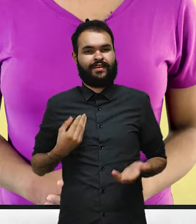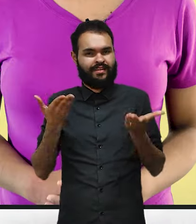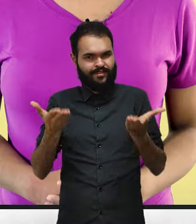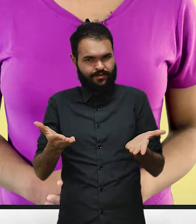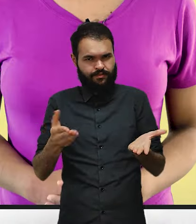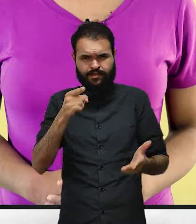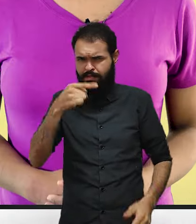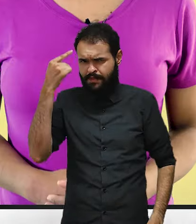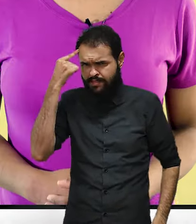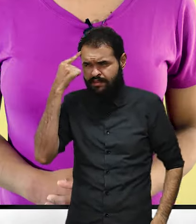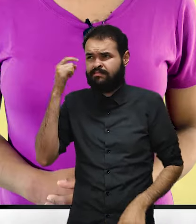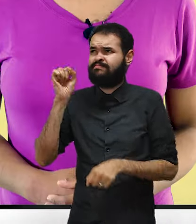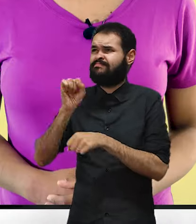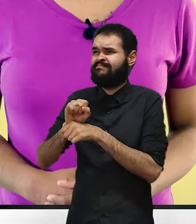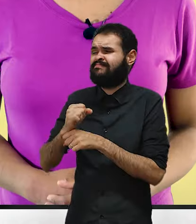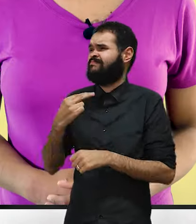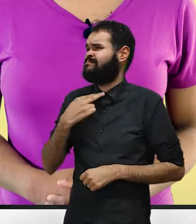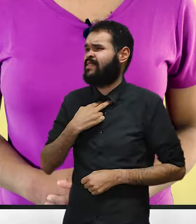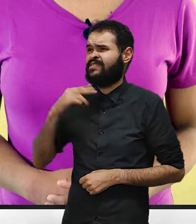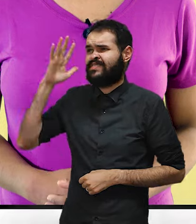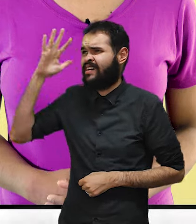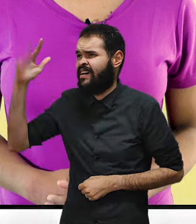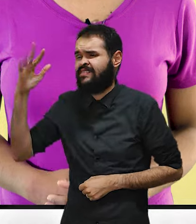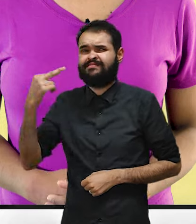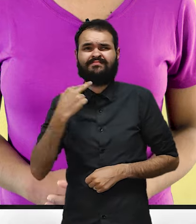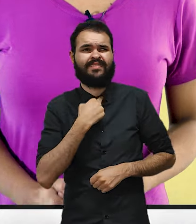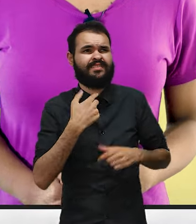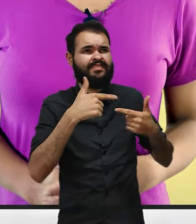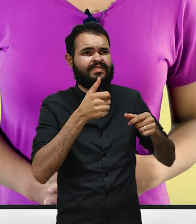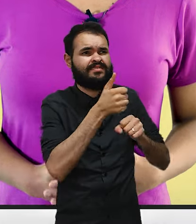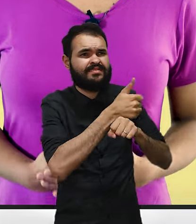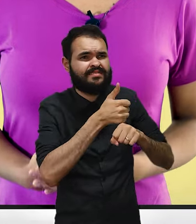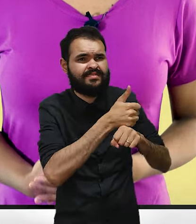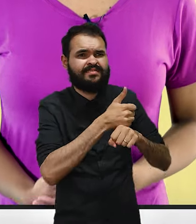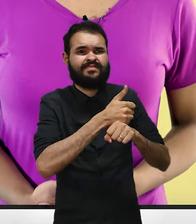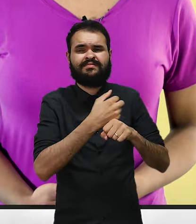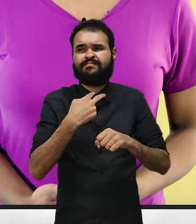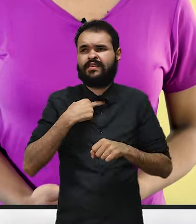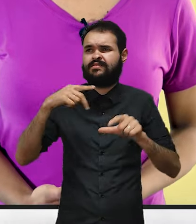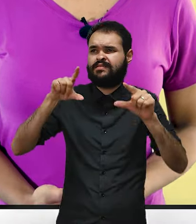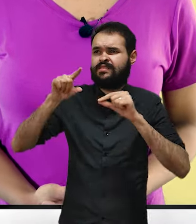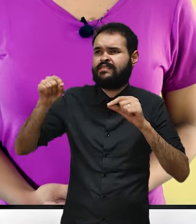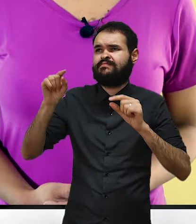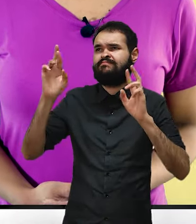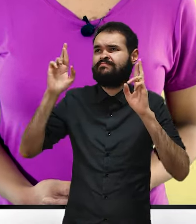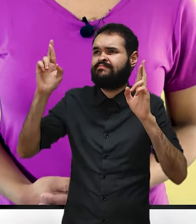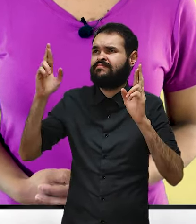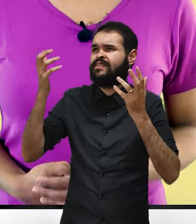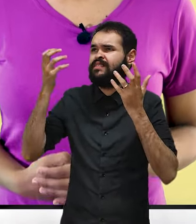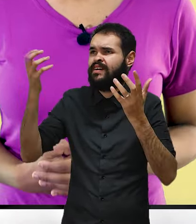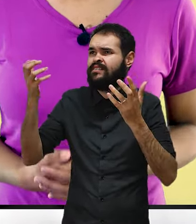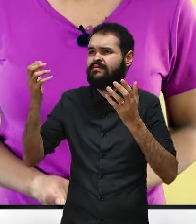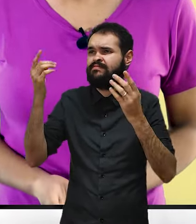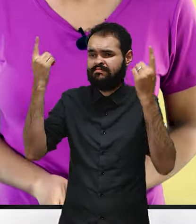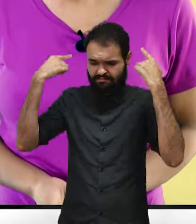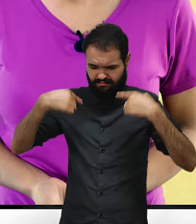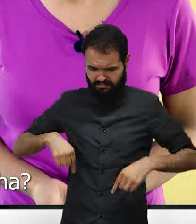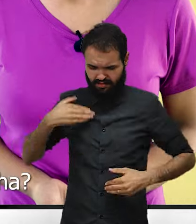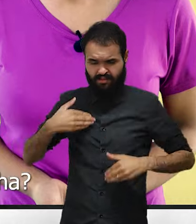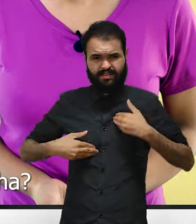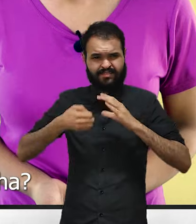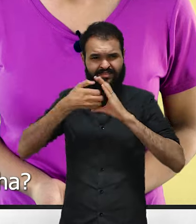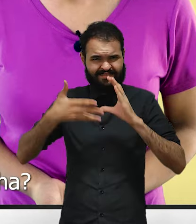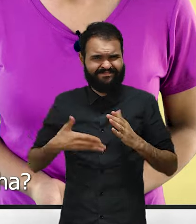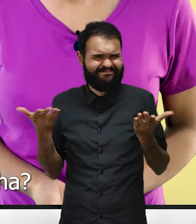Você já pensou em não poder sonhar? Não conseguir se profissionalizar? Não escolher o que realmente deseja, por causa da sua característica física?